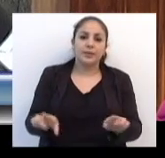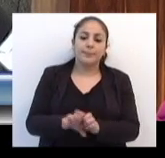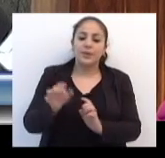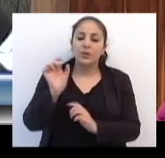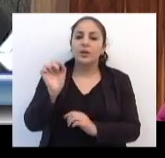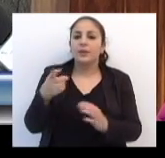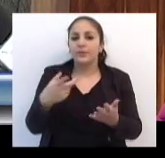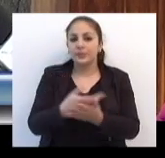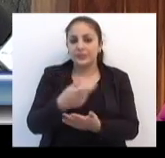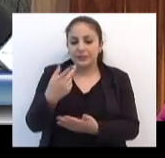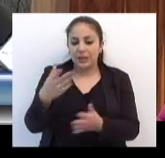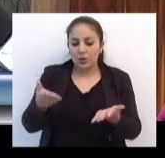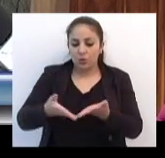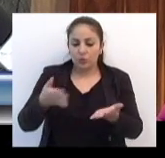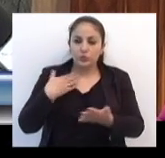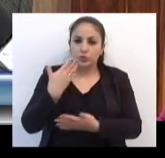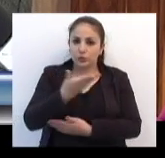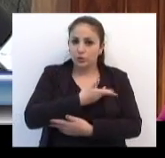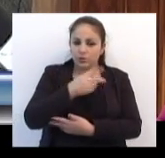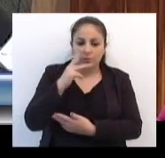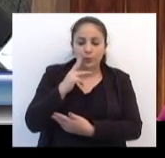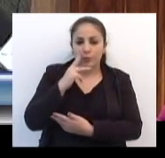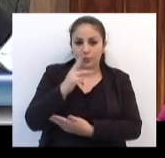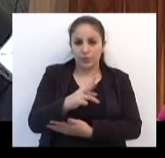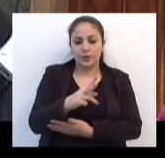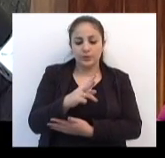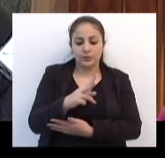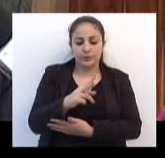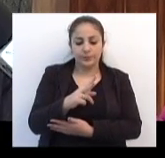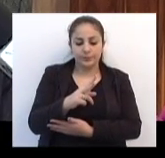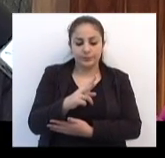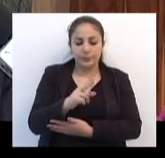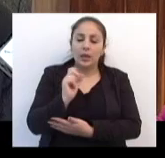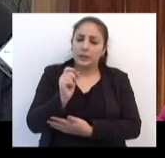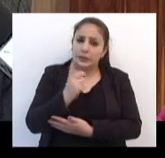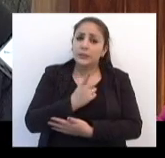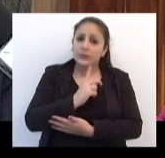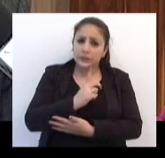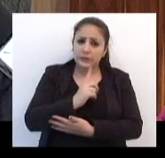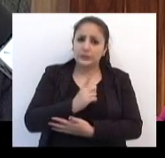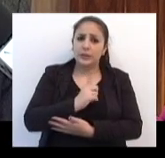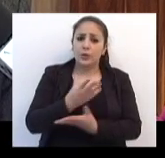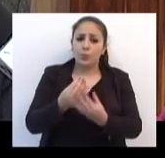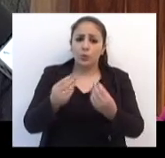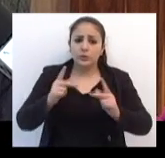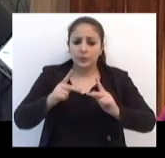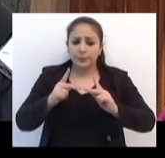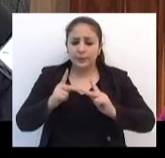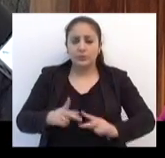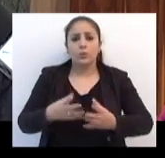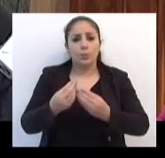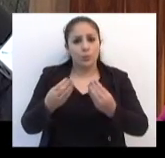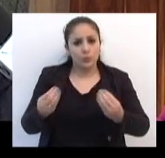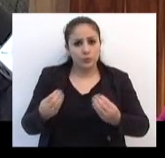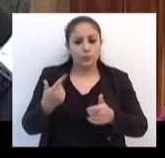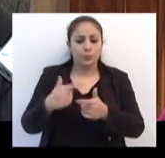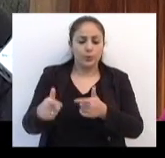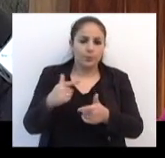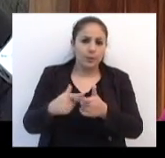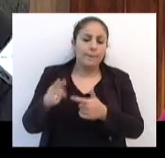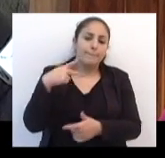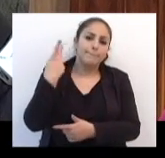ocorre é que hoje nós estamos constatando, estamos constatando, que estamos diante de uma enorme crise